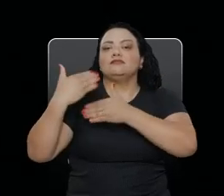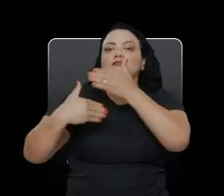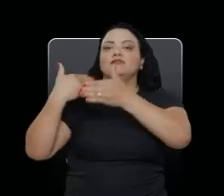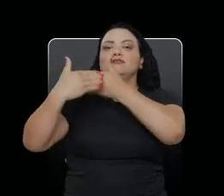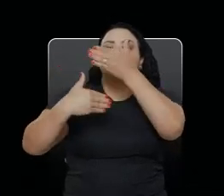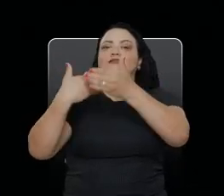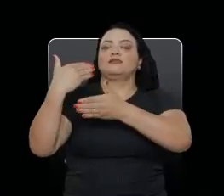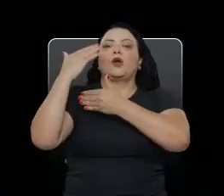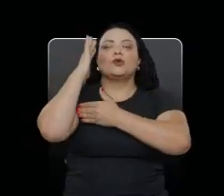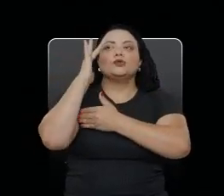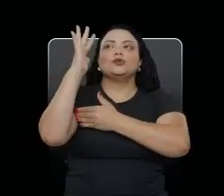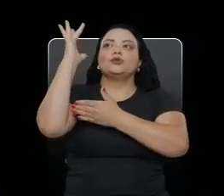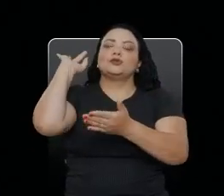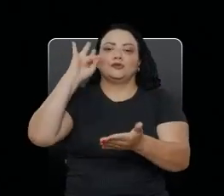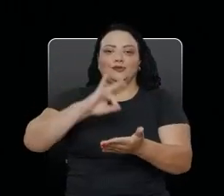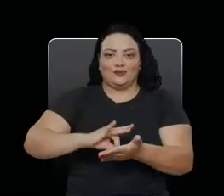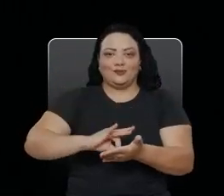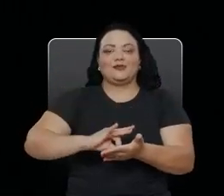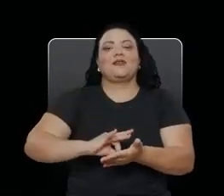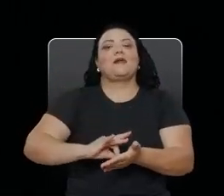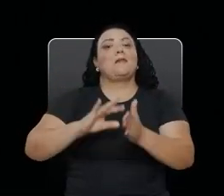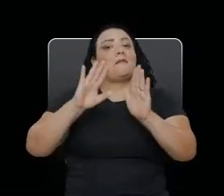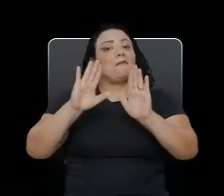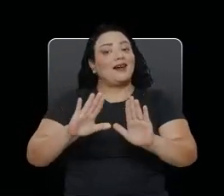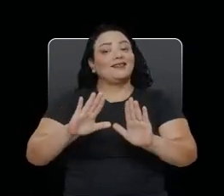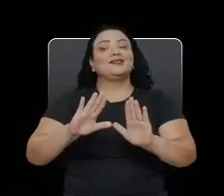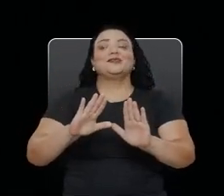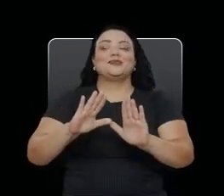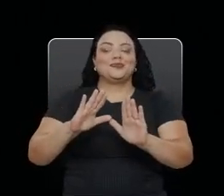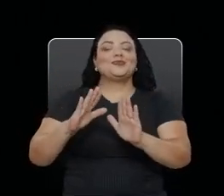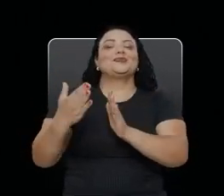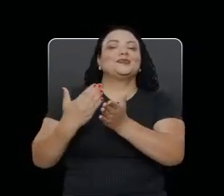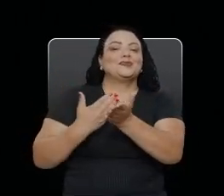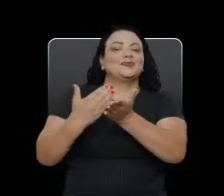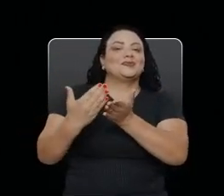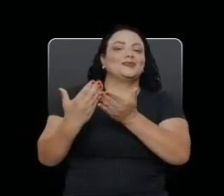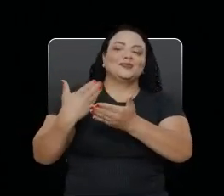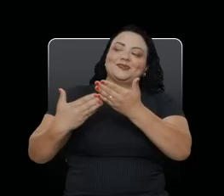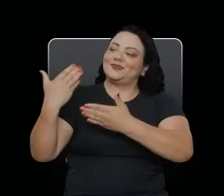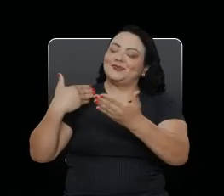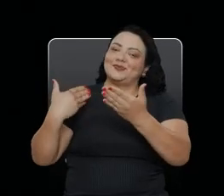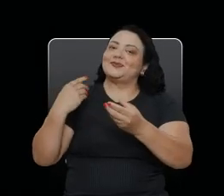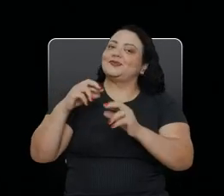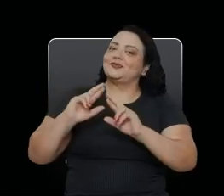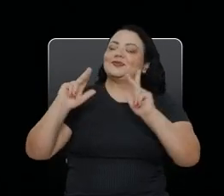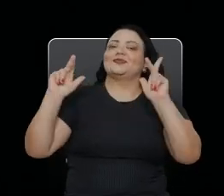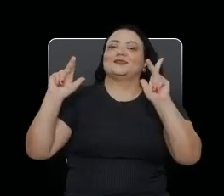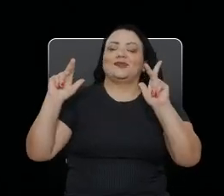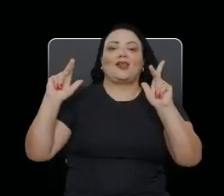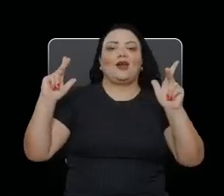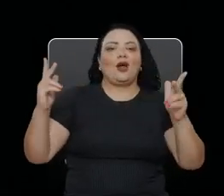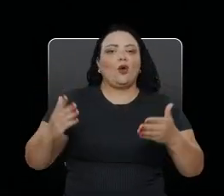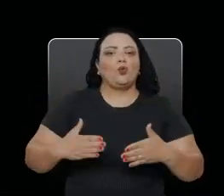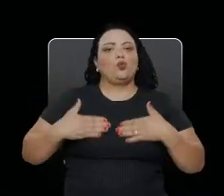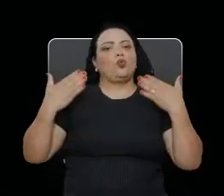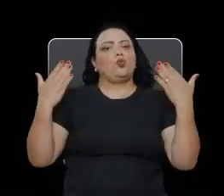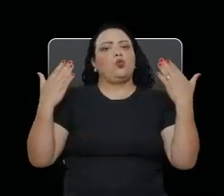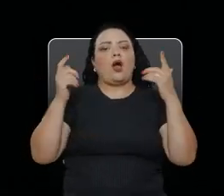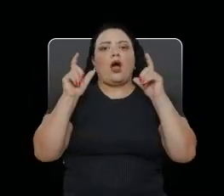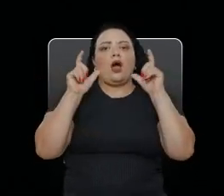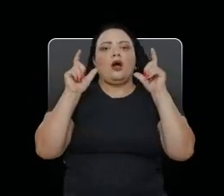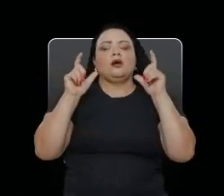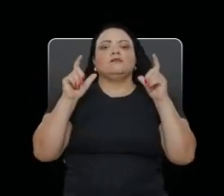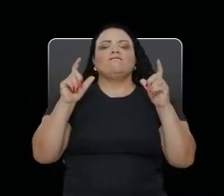crescimento e de sonhos realizados. Mas não foi assim que este ciclo começou. De repente, o